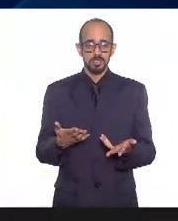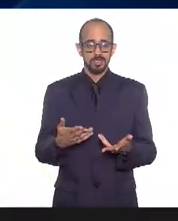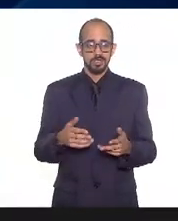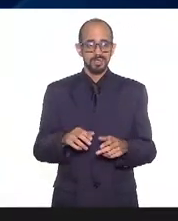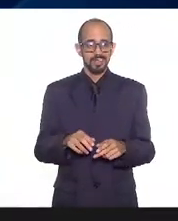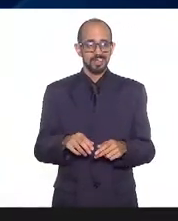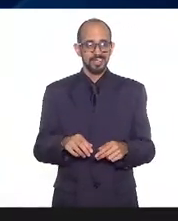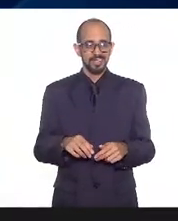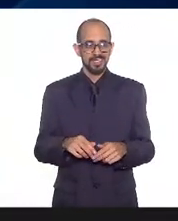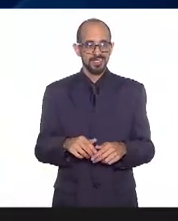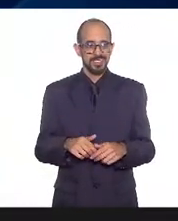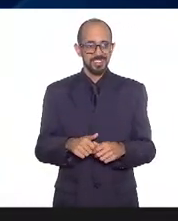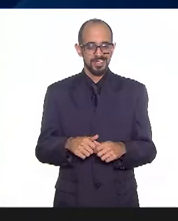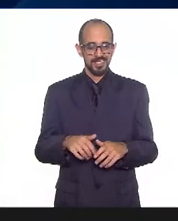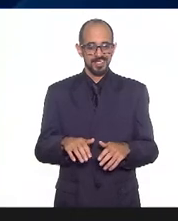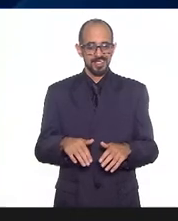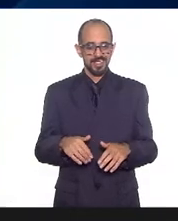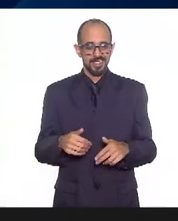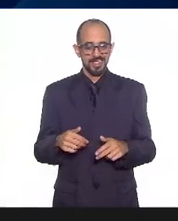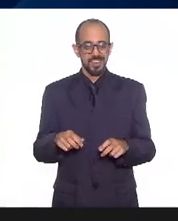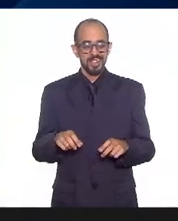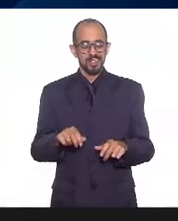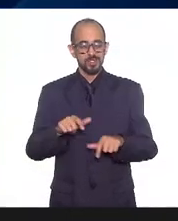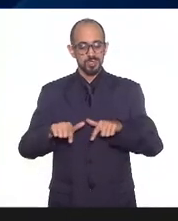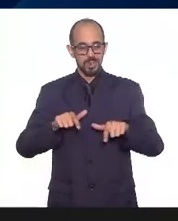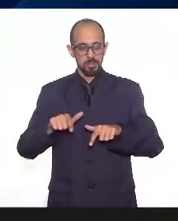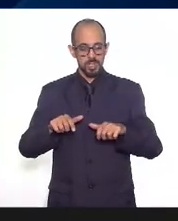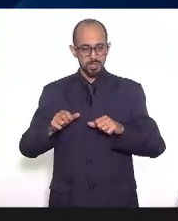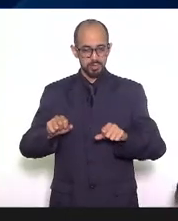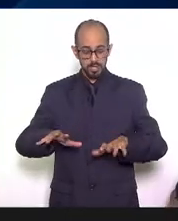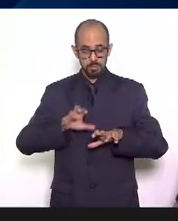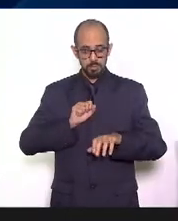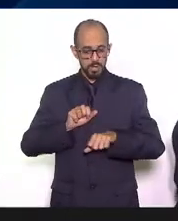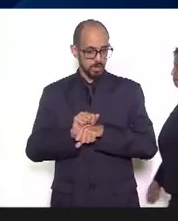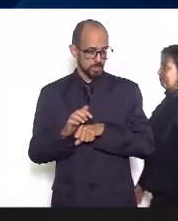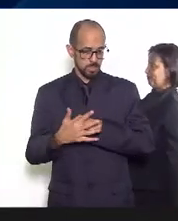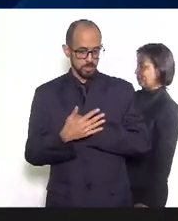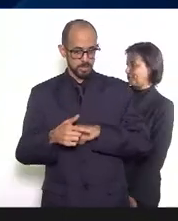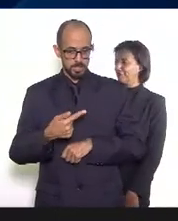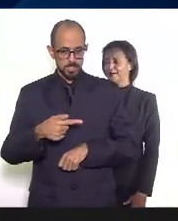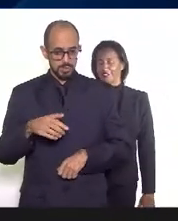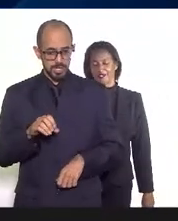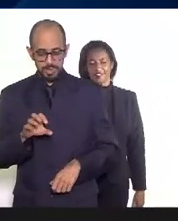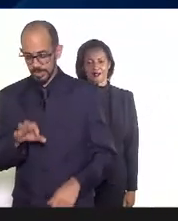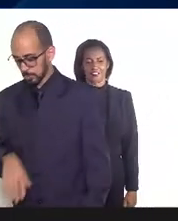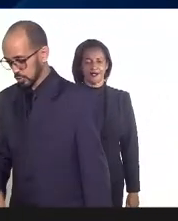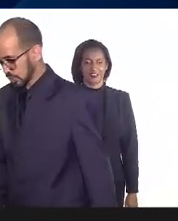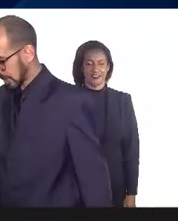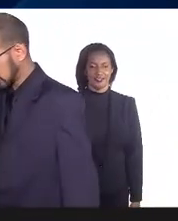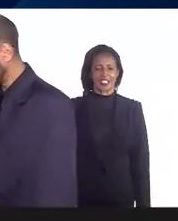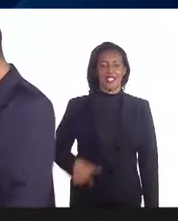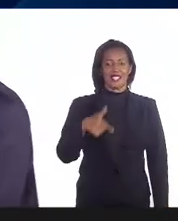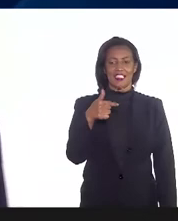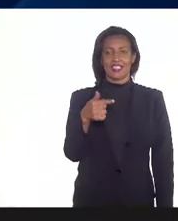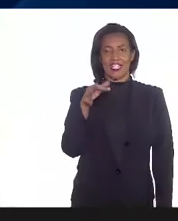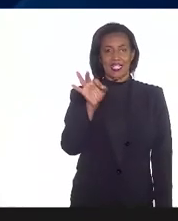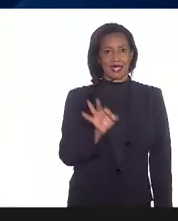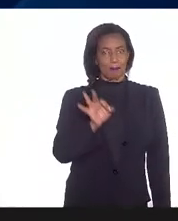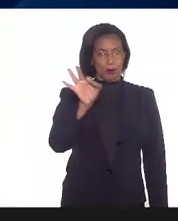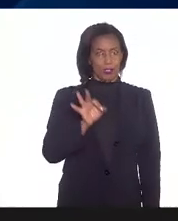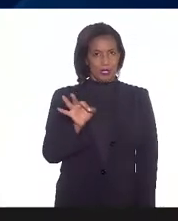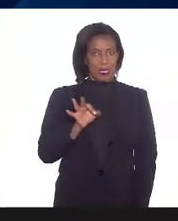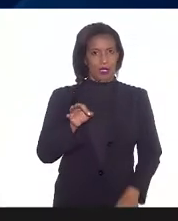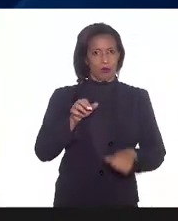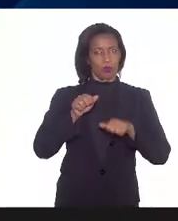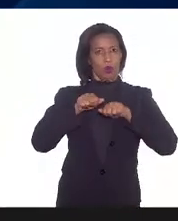relacionado ao trabalho a maior parte das contaminações 70% das contaminações dos petroleiros é relacionado ao trabalho